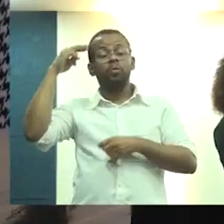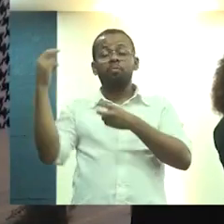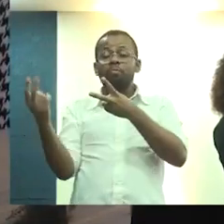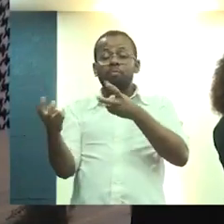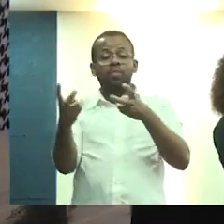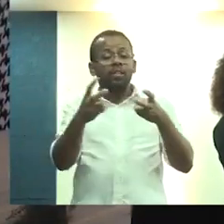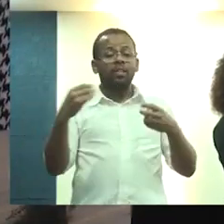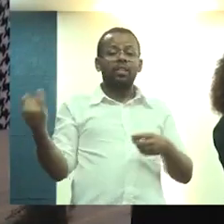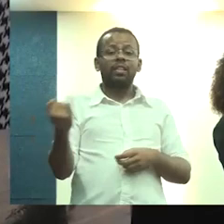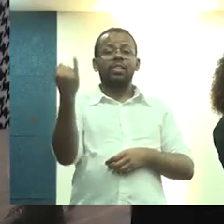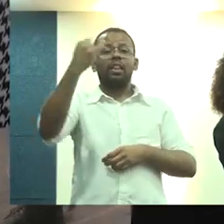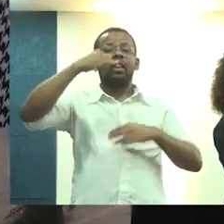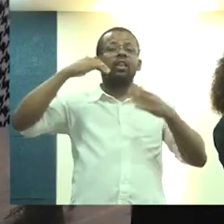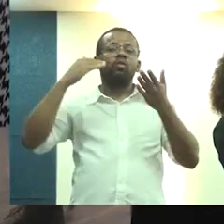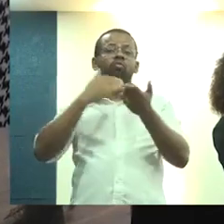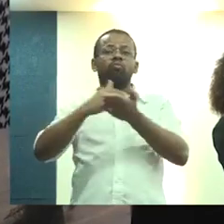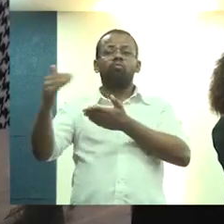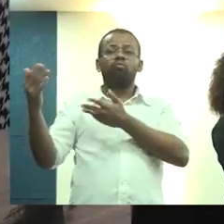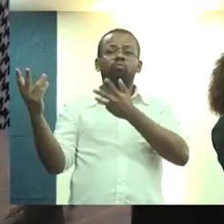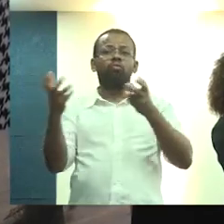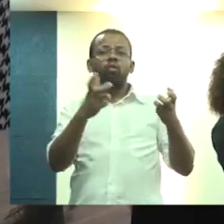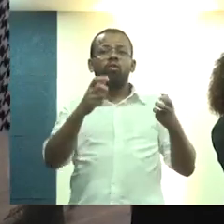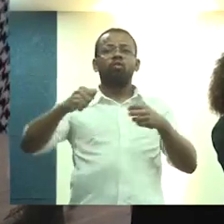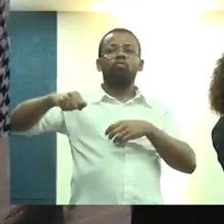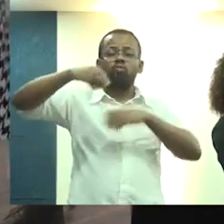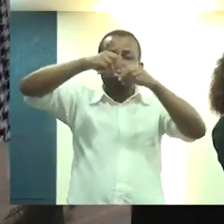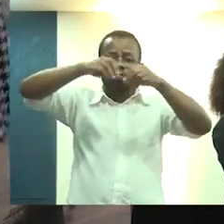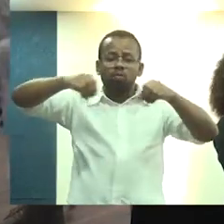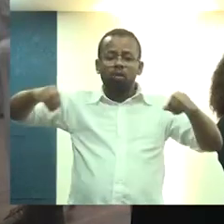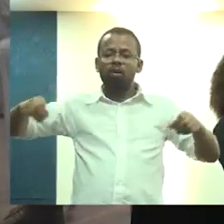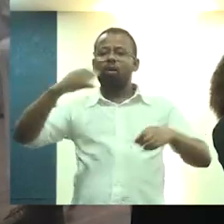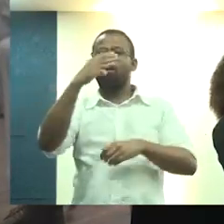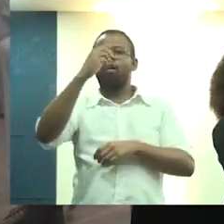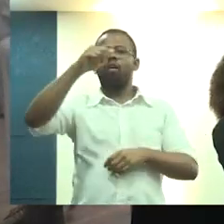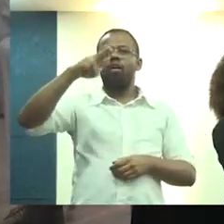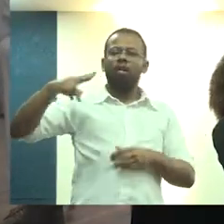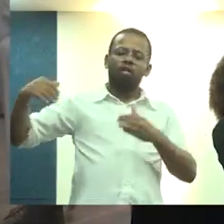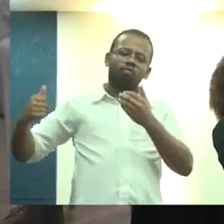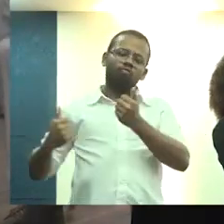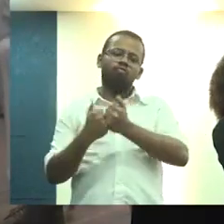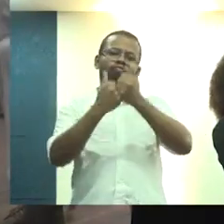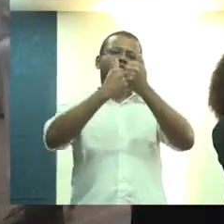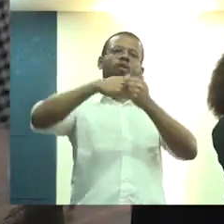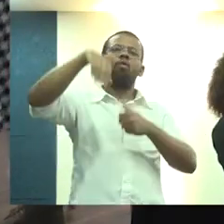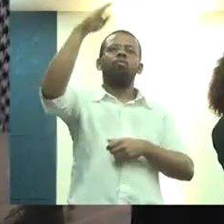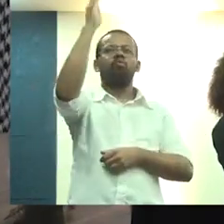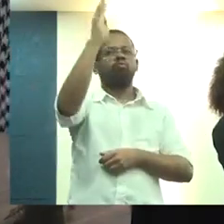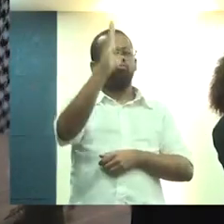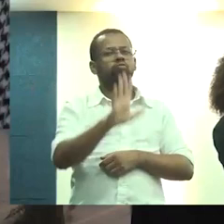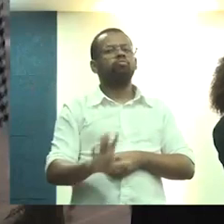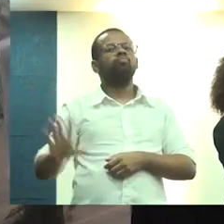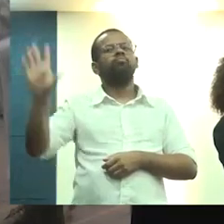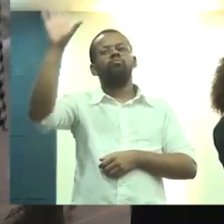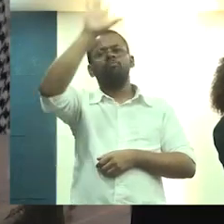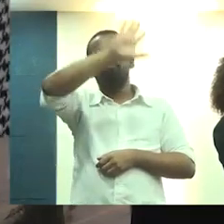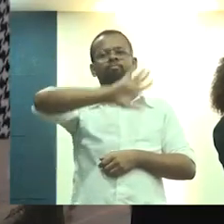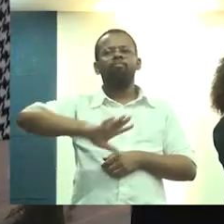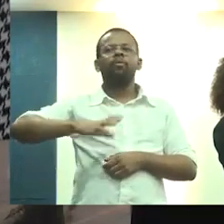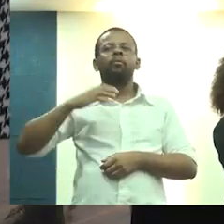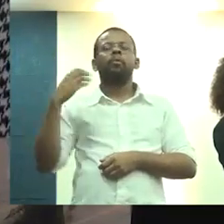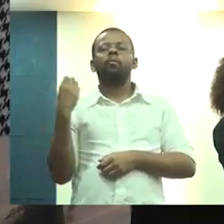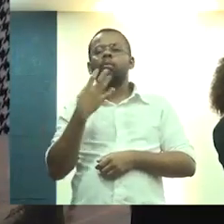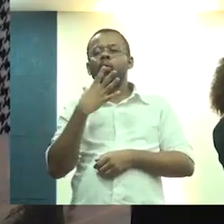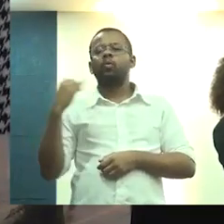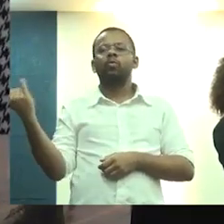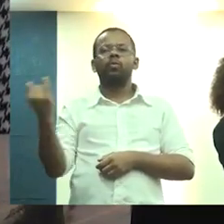socializar essas iniciativas territoriais que o CAL tanto apoiou no Brasil todo é muito importante